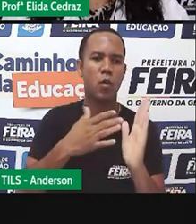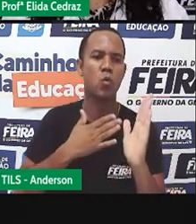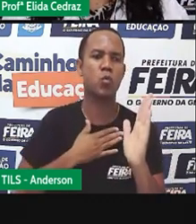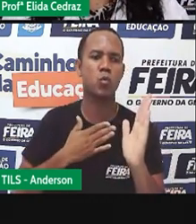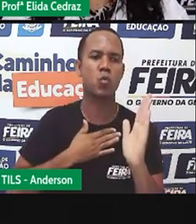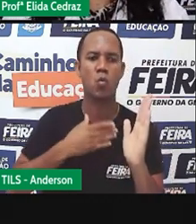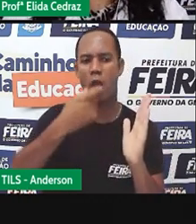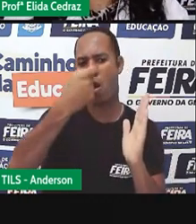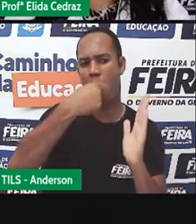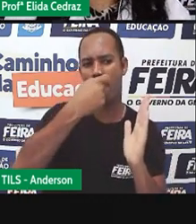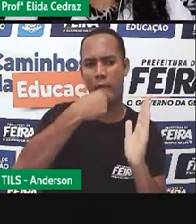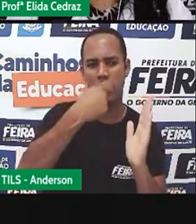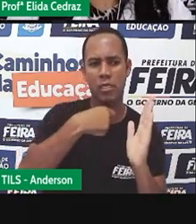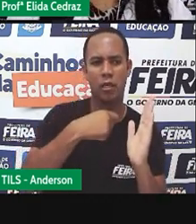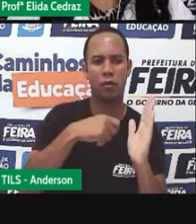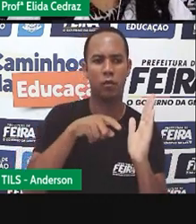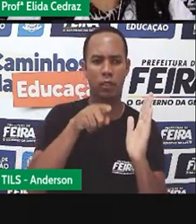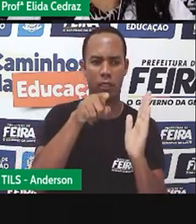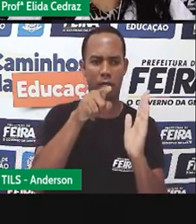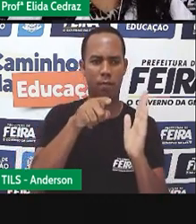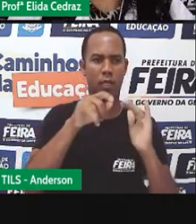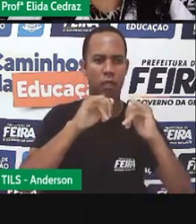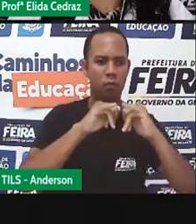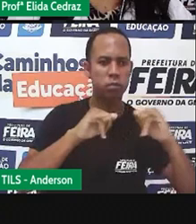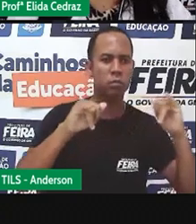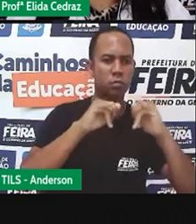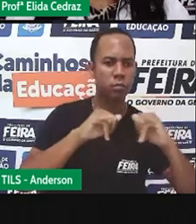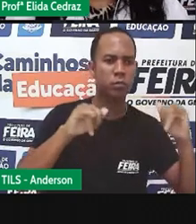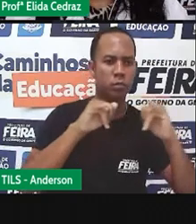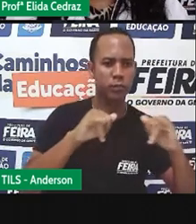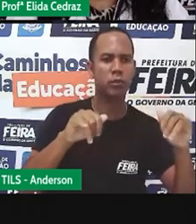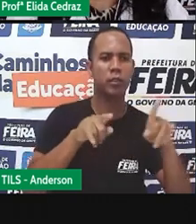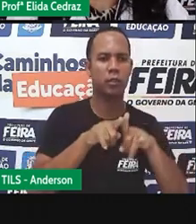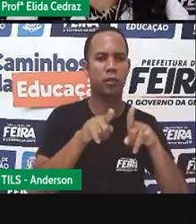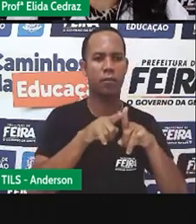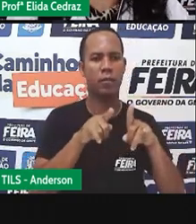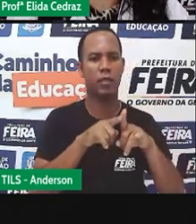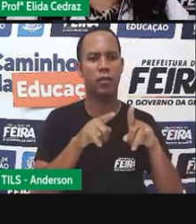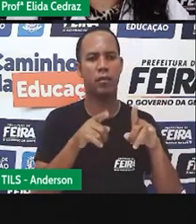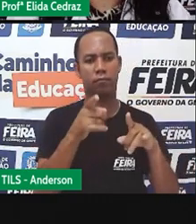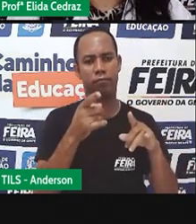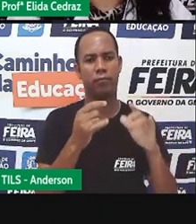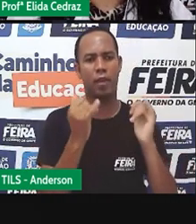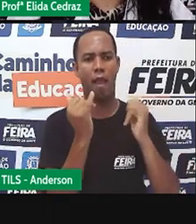E os noticiosos são sobre as notícias e reportagens.